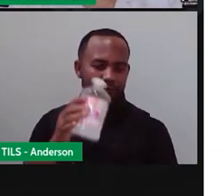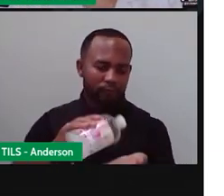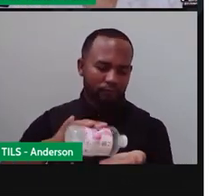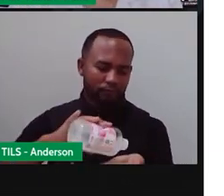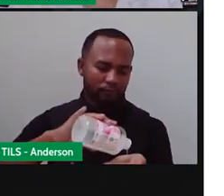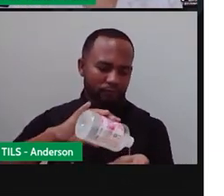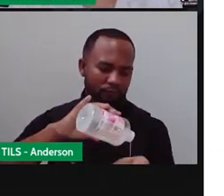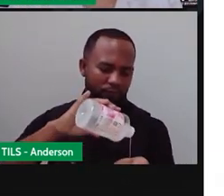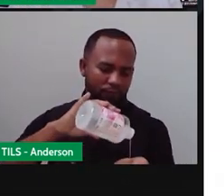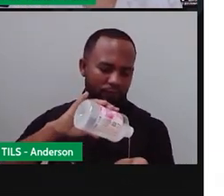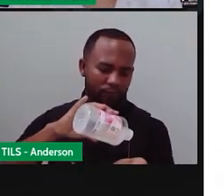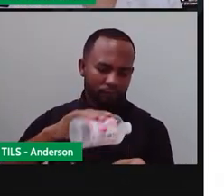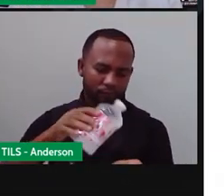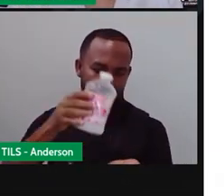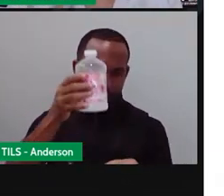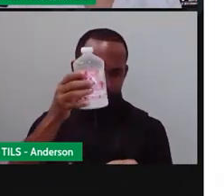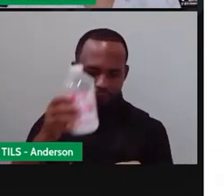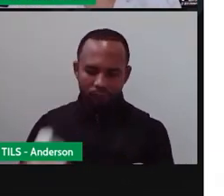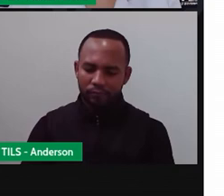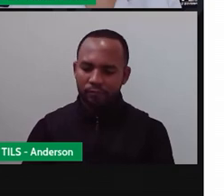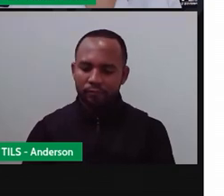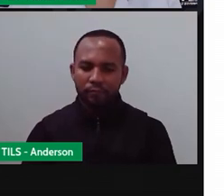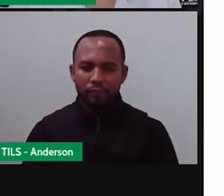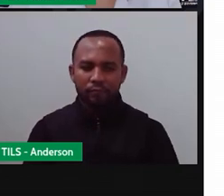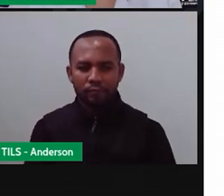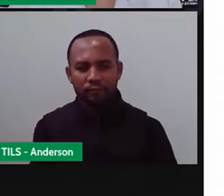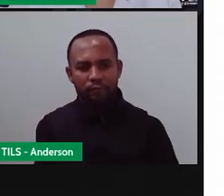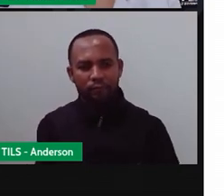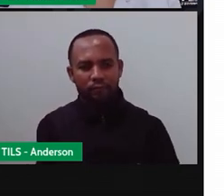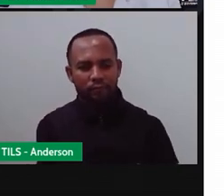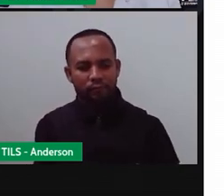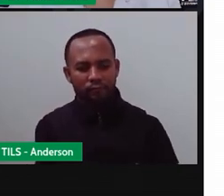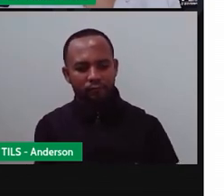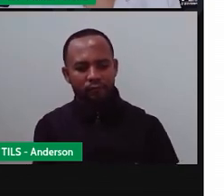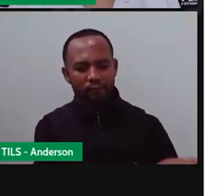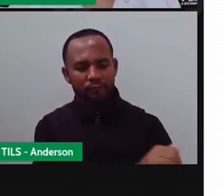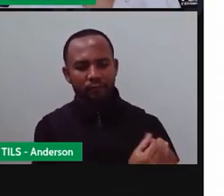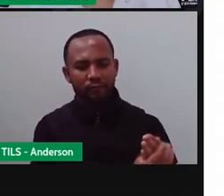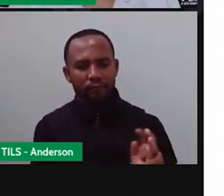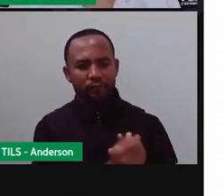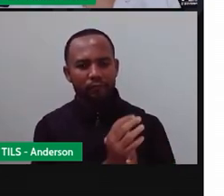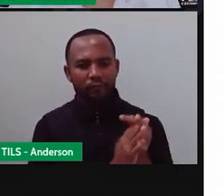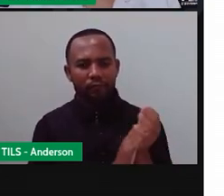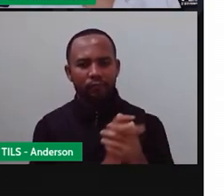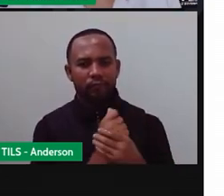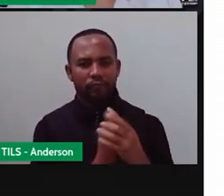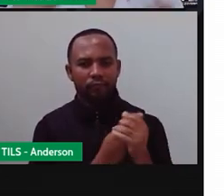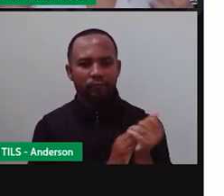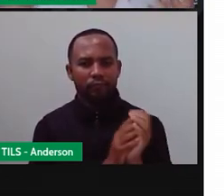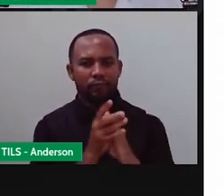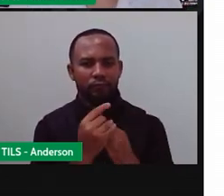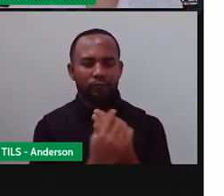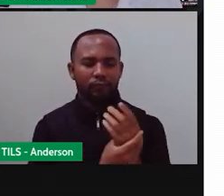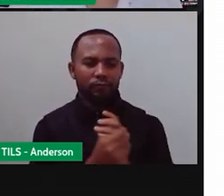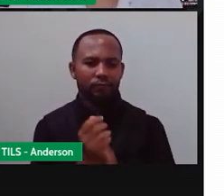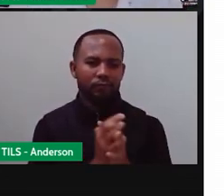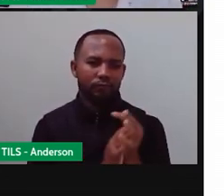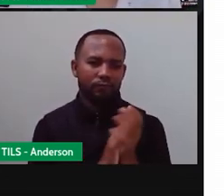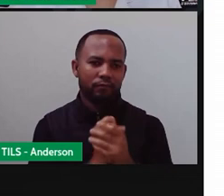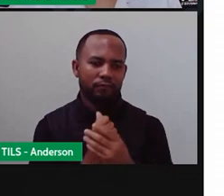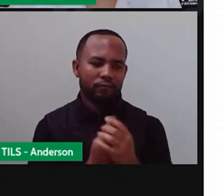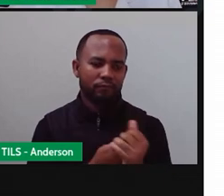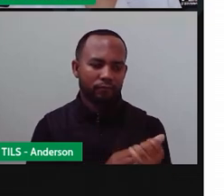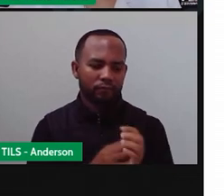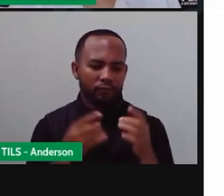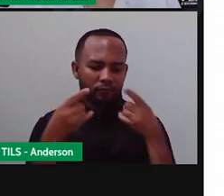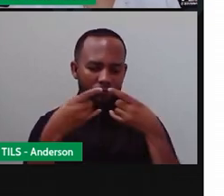protejam, tá? Usem máscara. Pratique isolamento social. Distanciamento social, se possível for. Para que em breve a gente possa estar aí